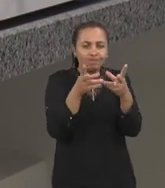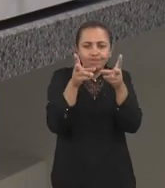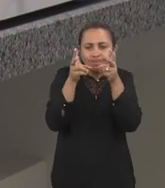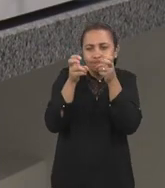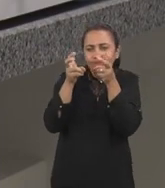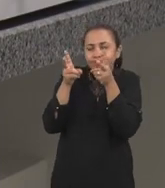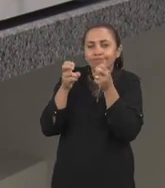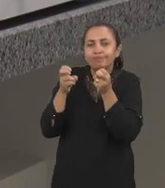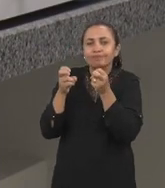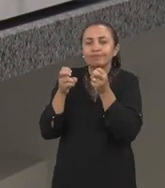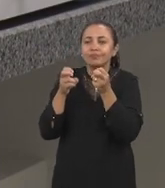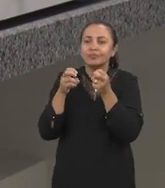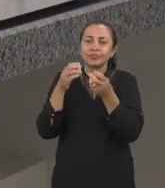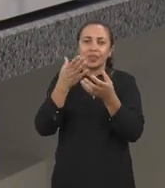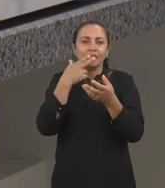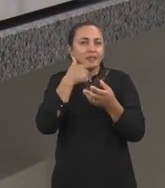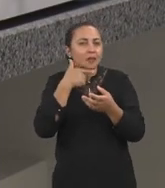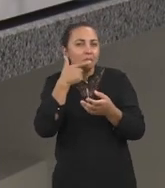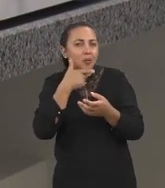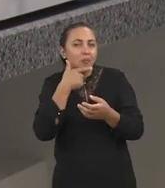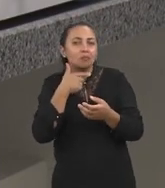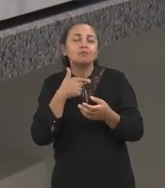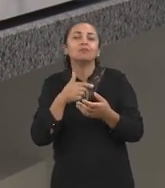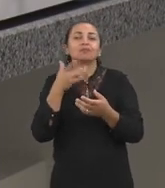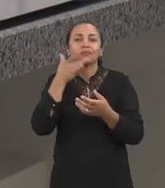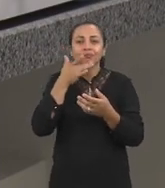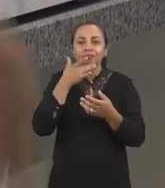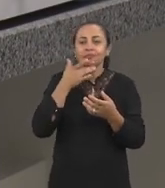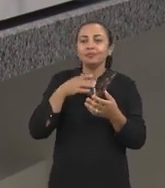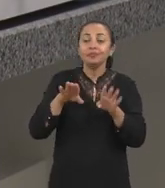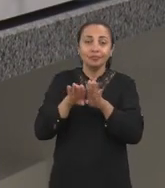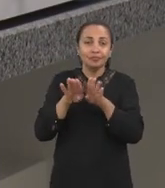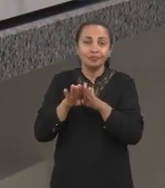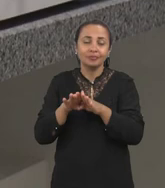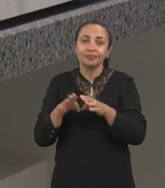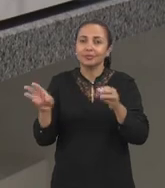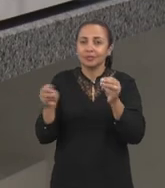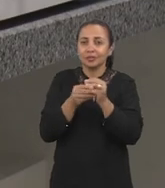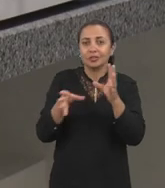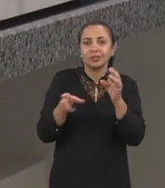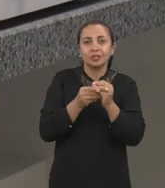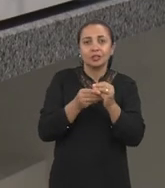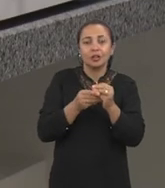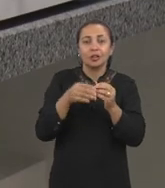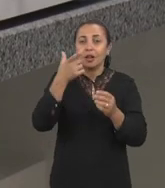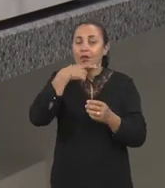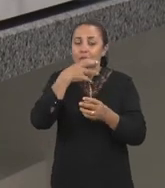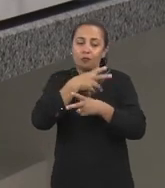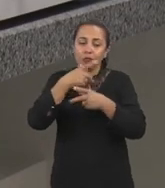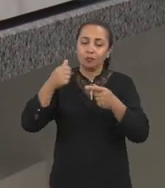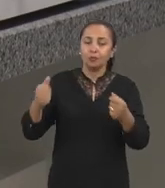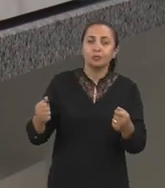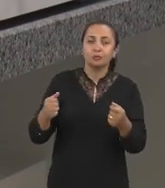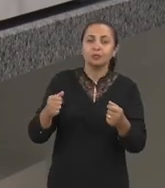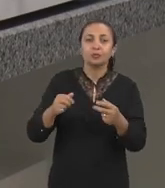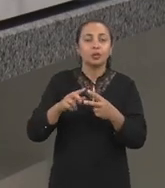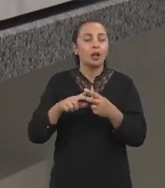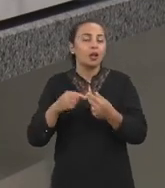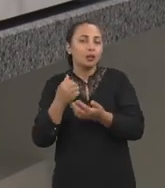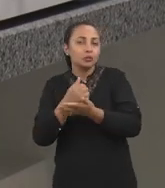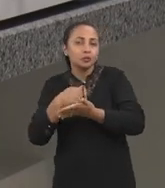sabor, de consistência, de apelo funcional, através da adição desses frutos, através da adição desses